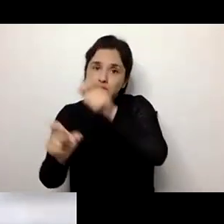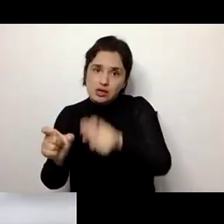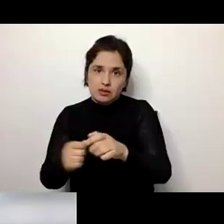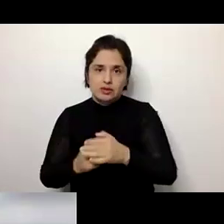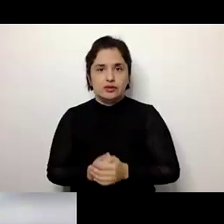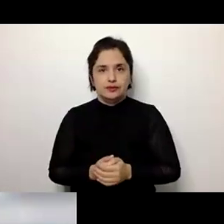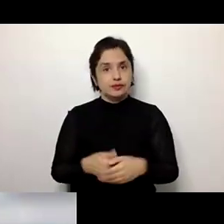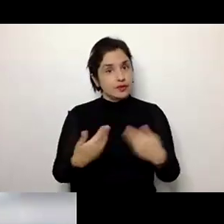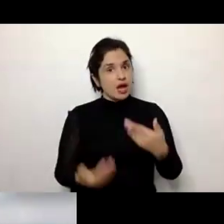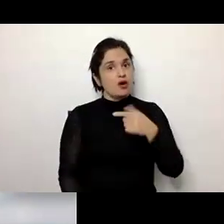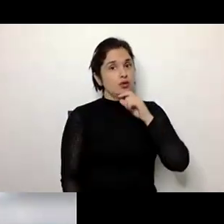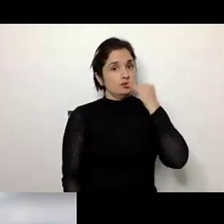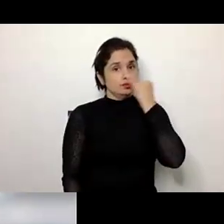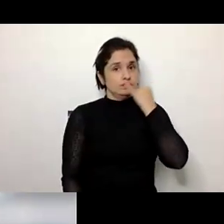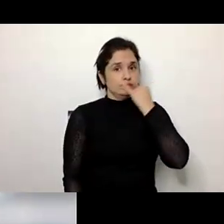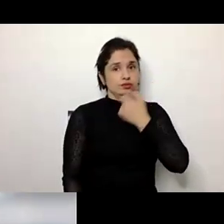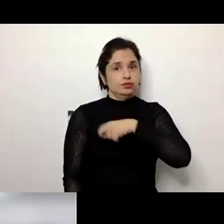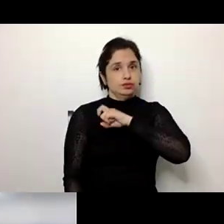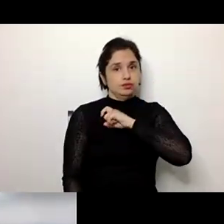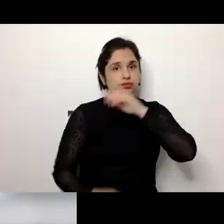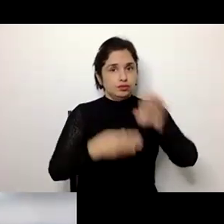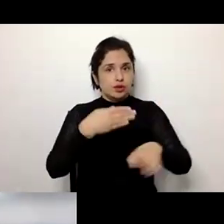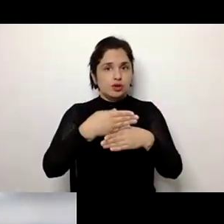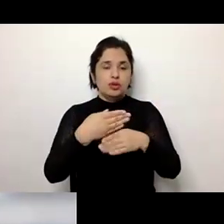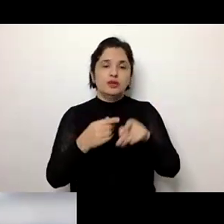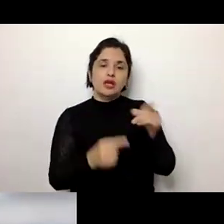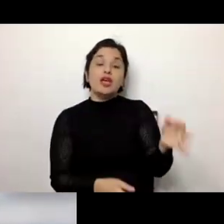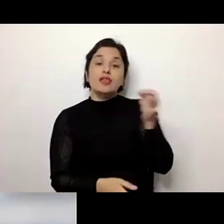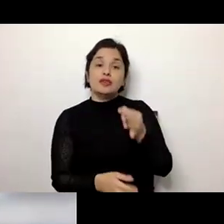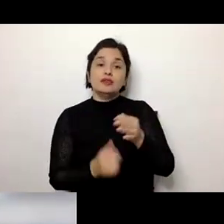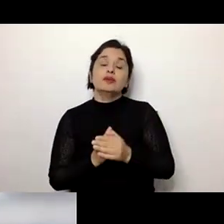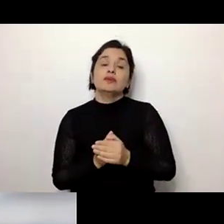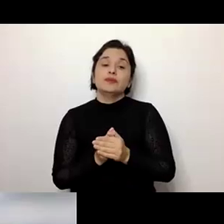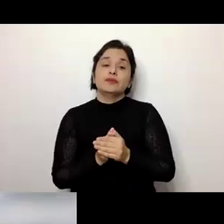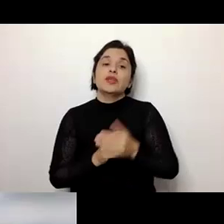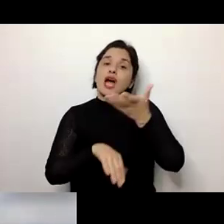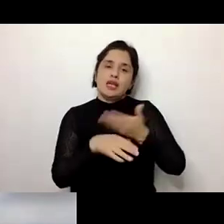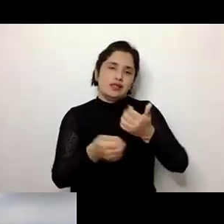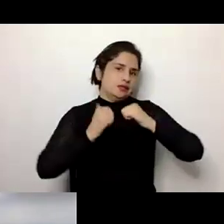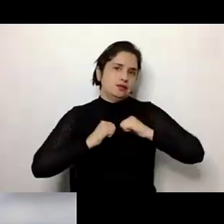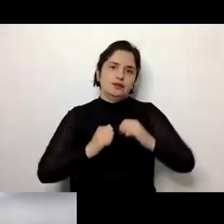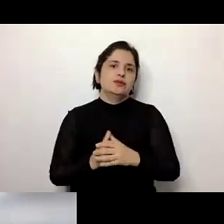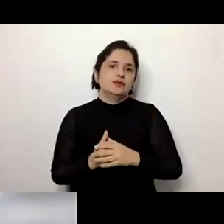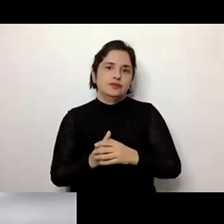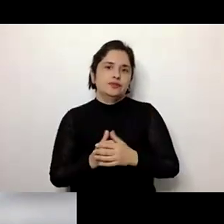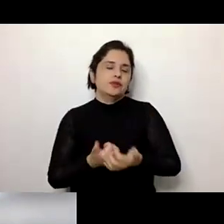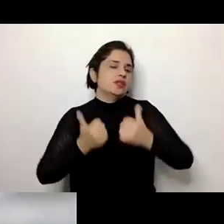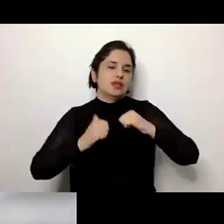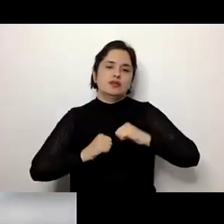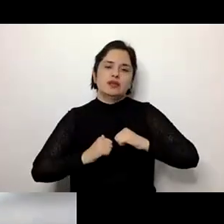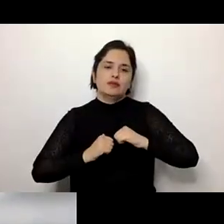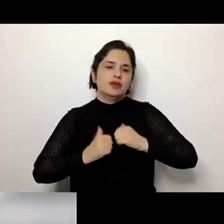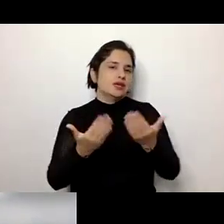Bom, aqui um pouco o que nos plantea Priscila, justamente que há desafio. No fundo, há desafio e desafio que